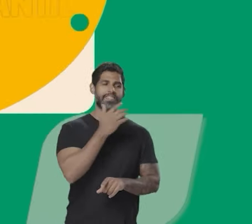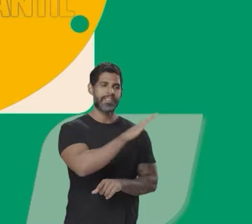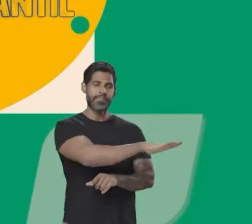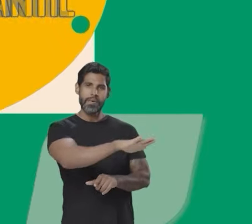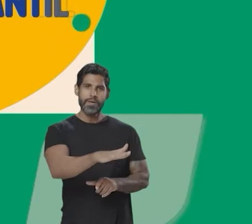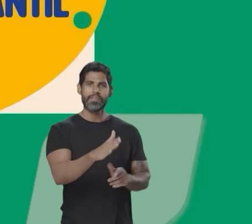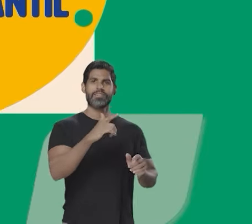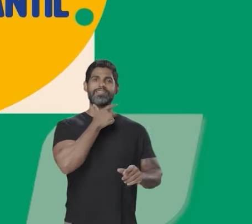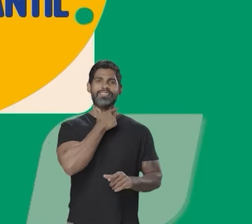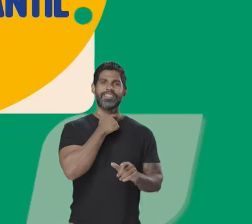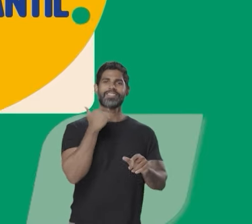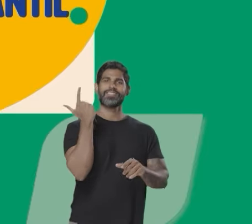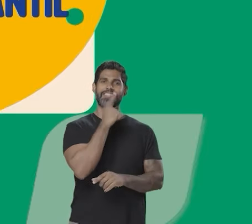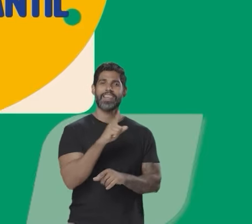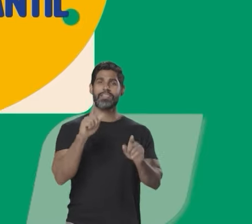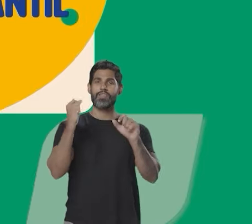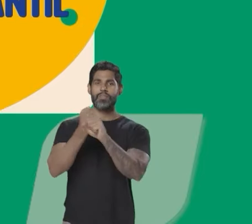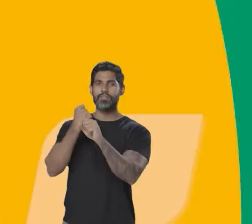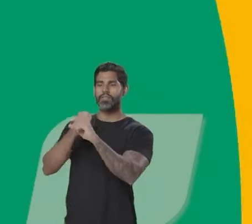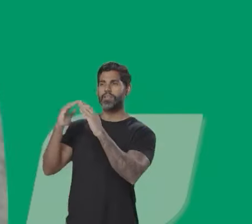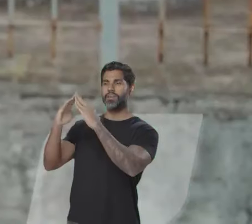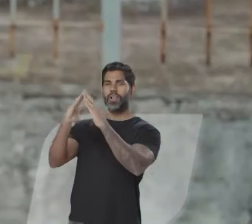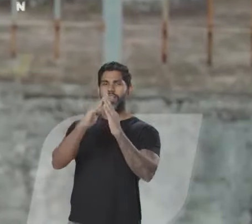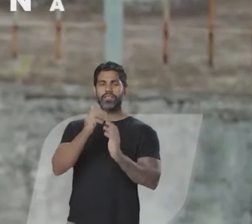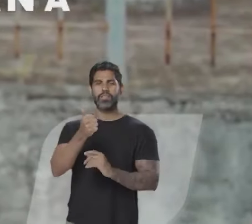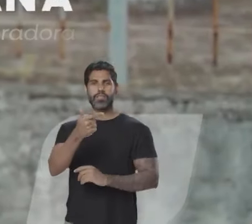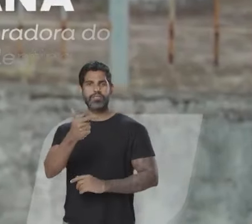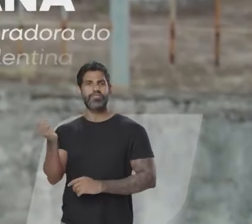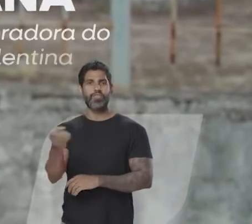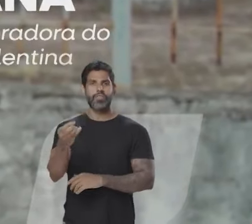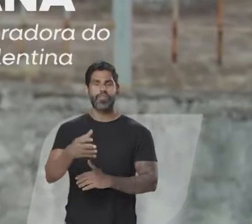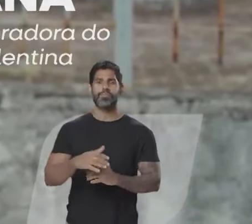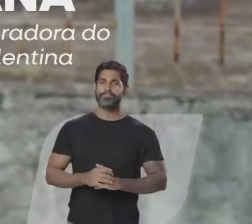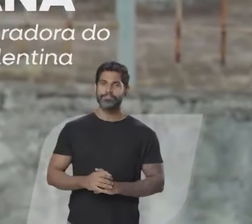Cícero é uma